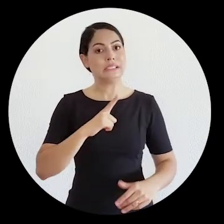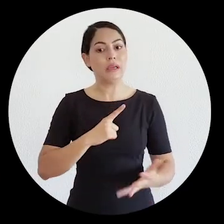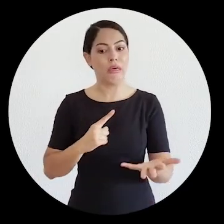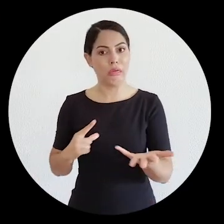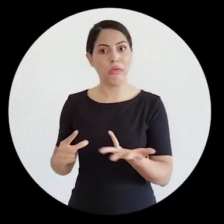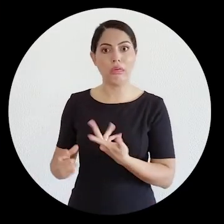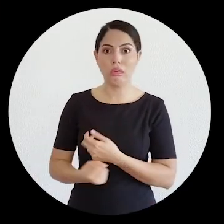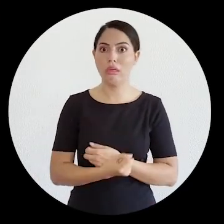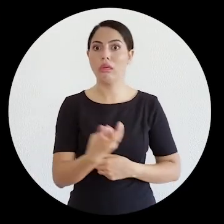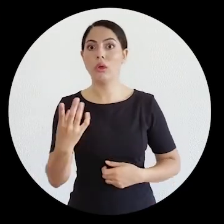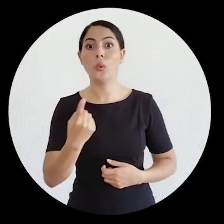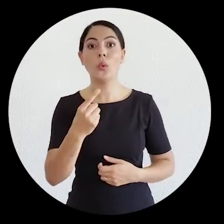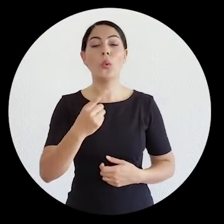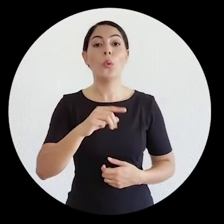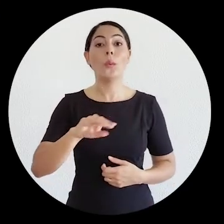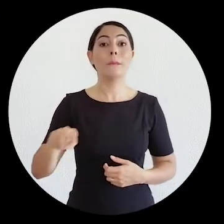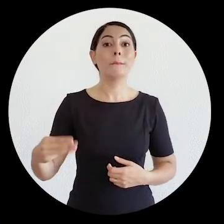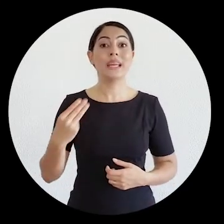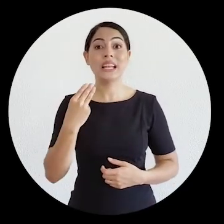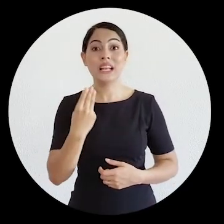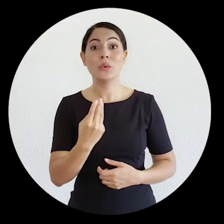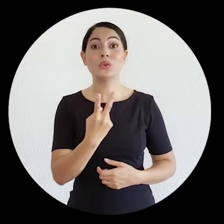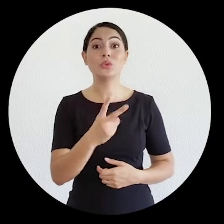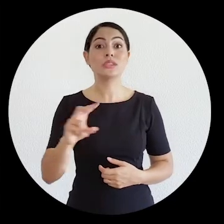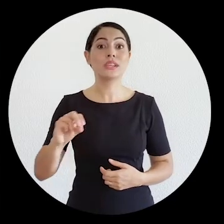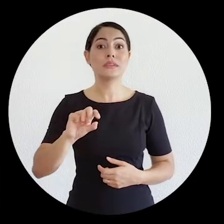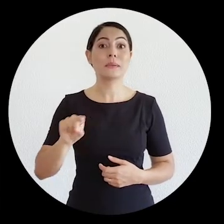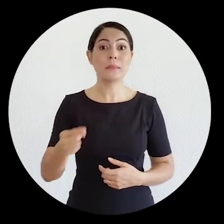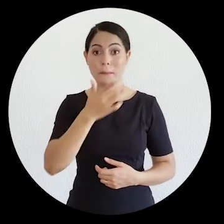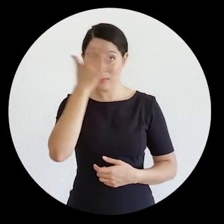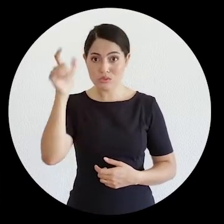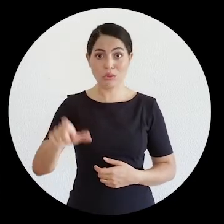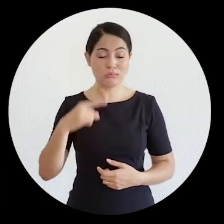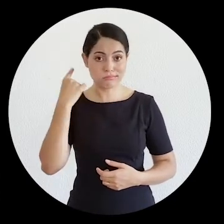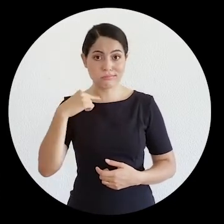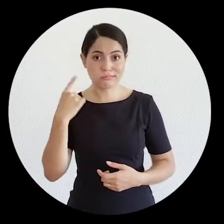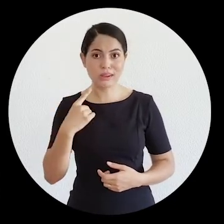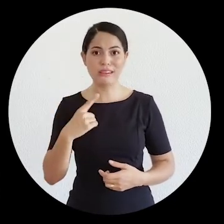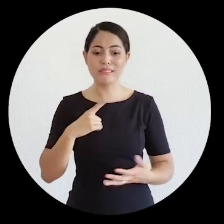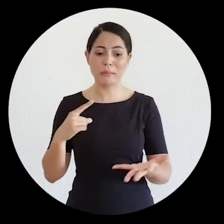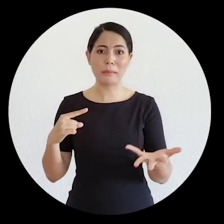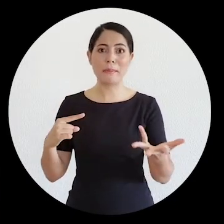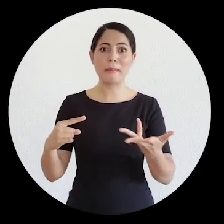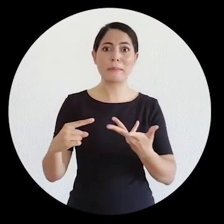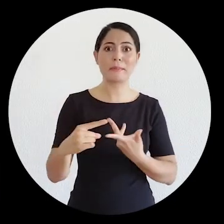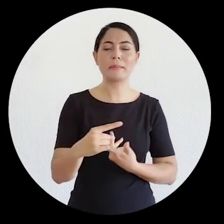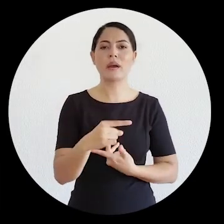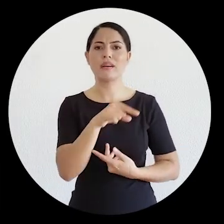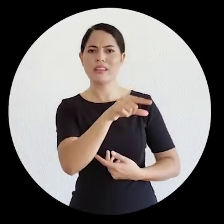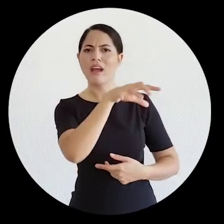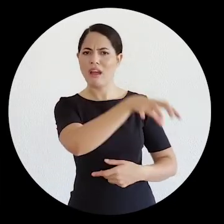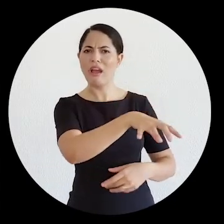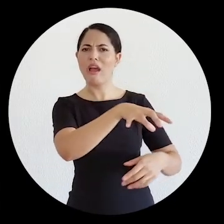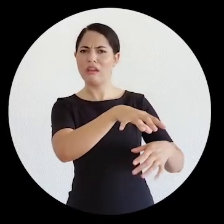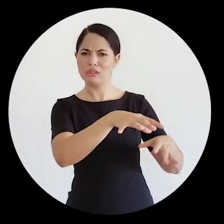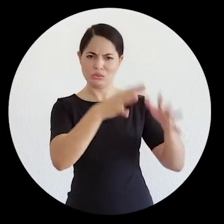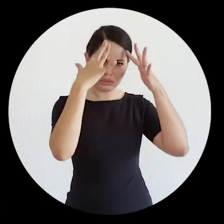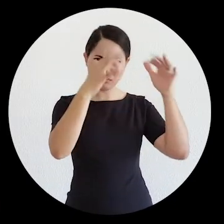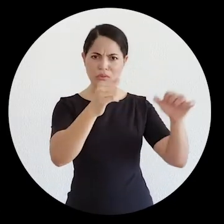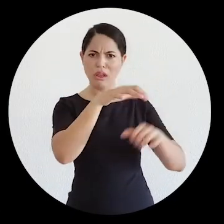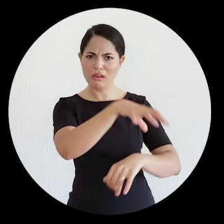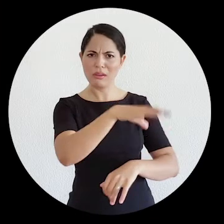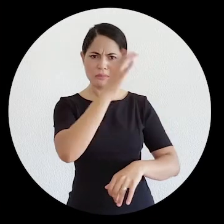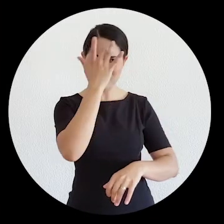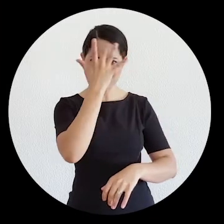milhão e 200 mil, nós temos 18 mil magistrados e 15 mil membros do Ministério Público em todo o país. É muito mais